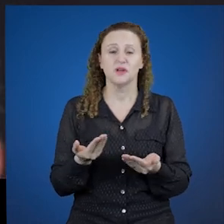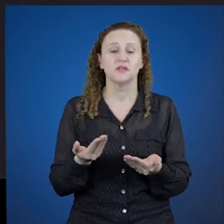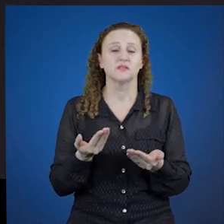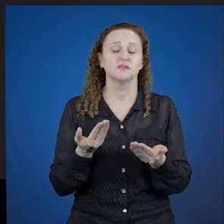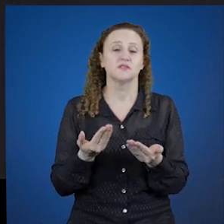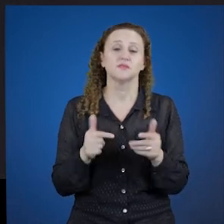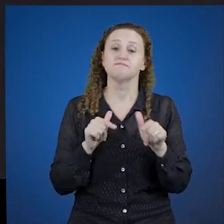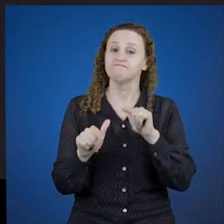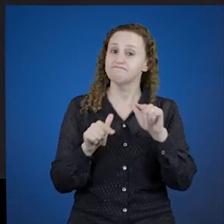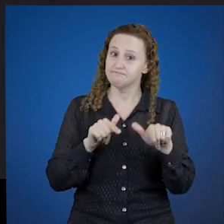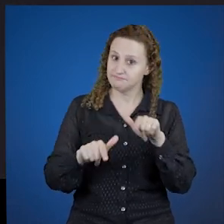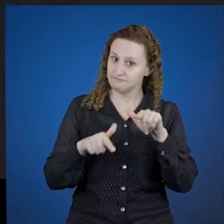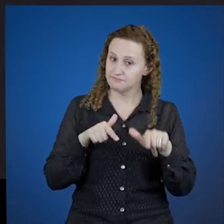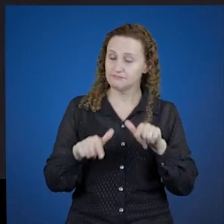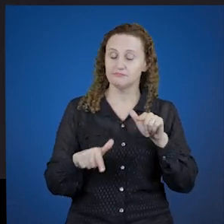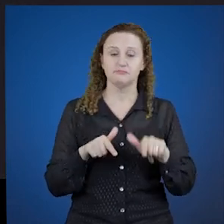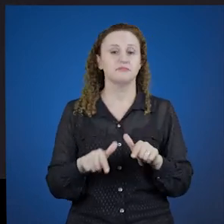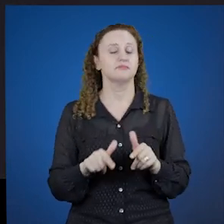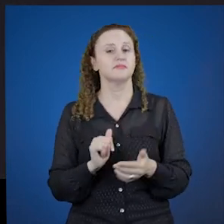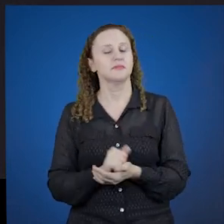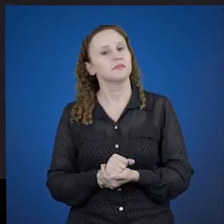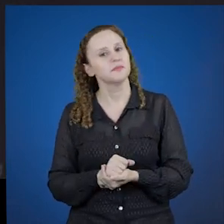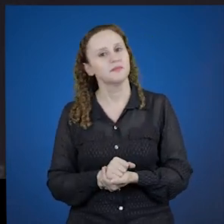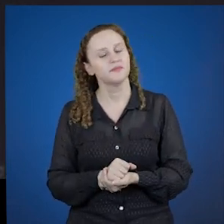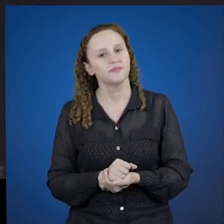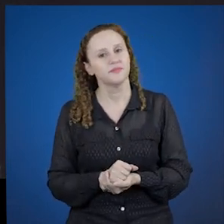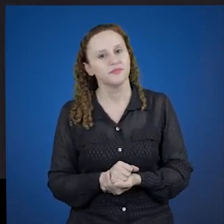que nós vamos lidar aí durante,